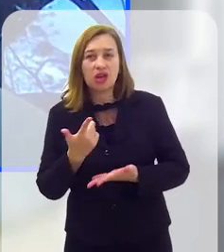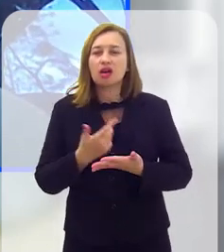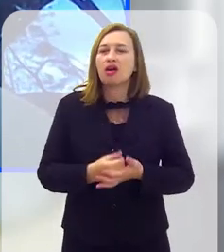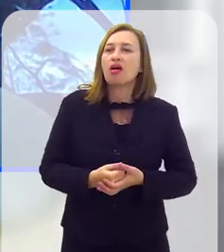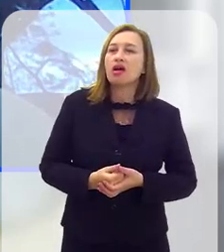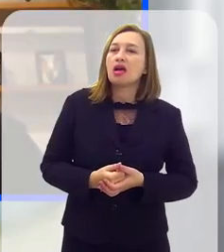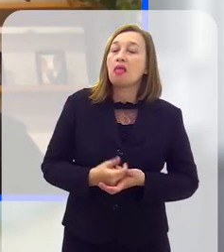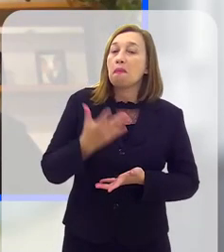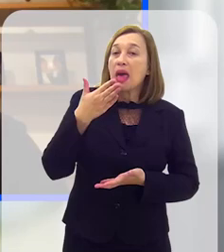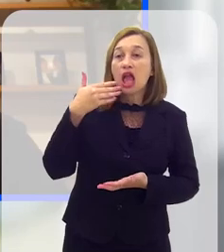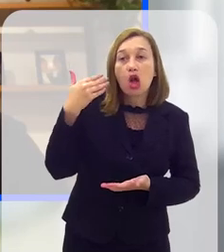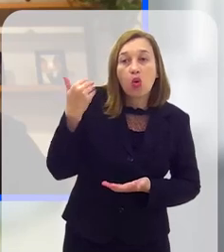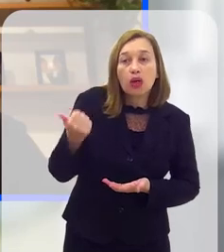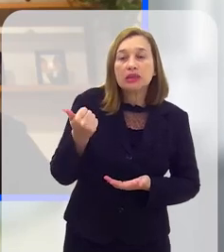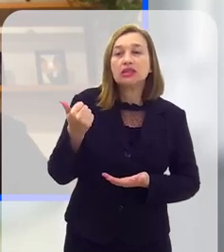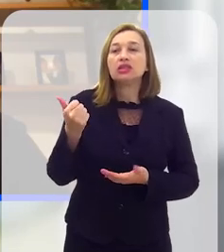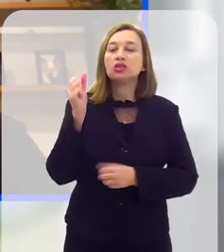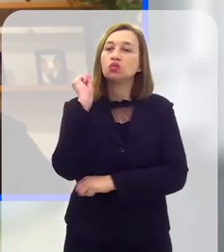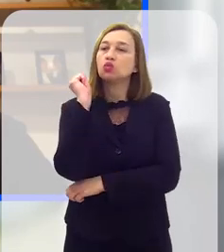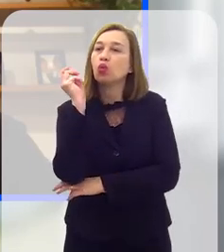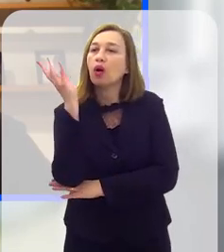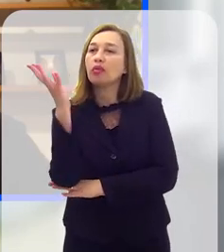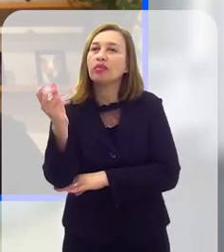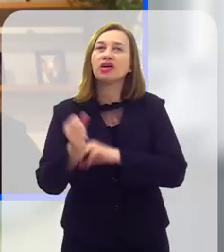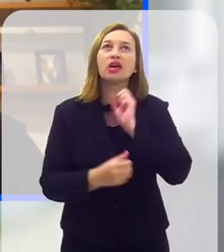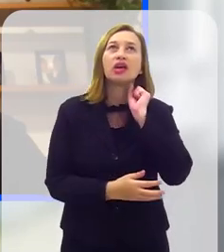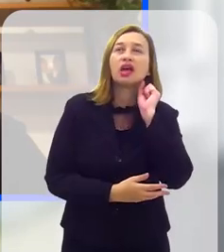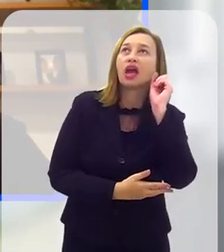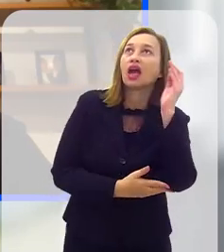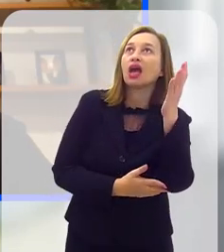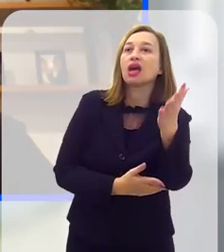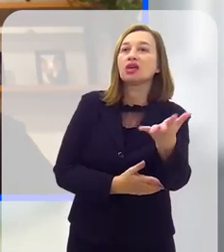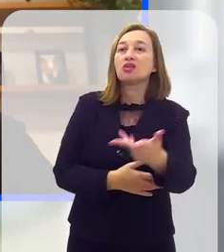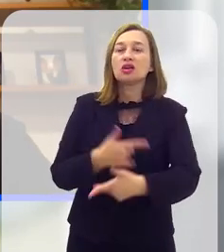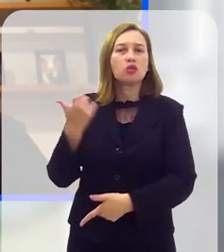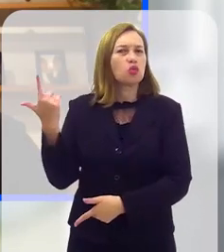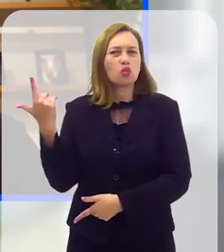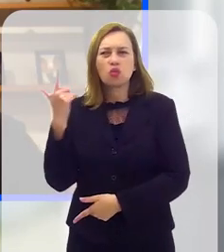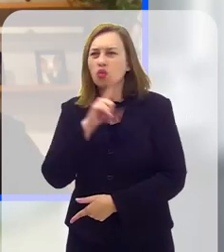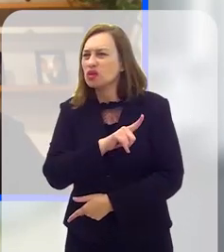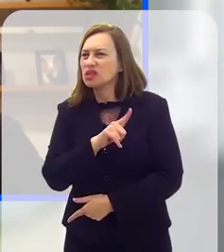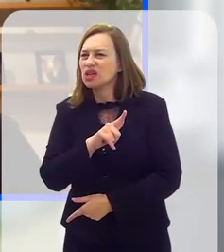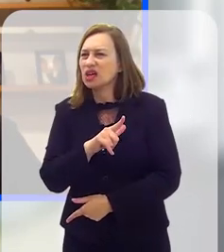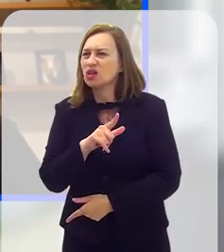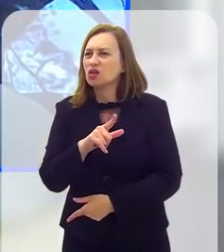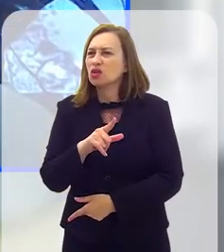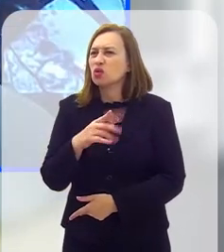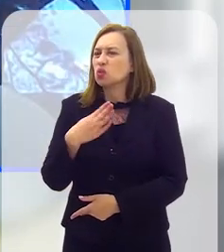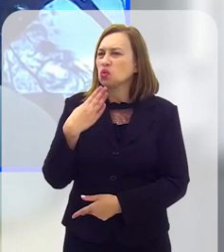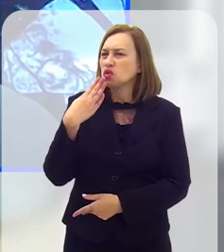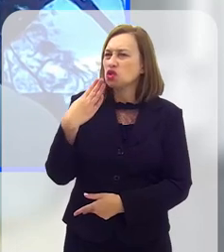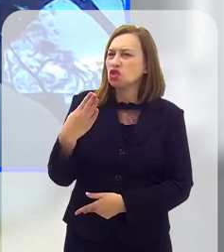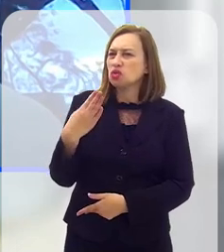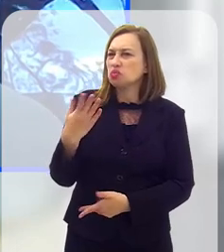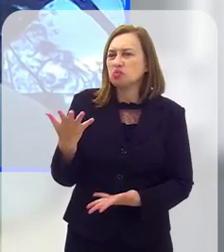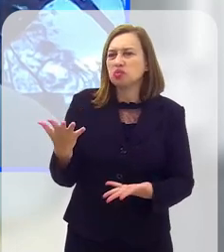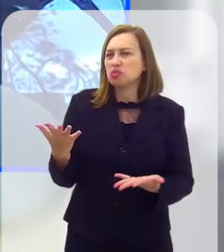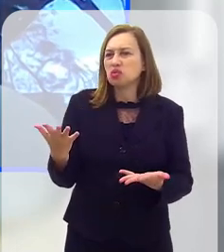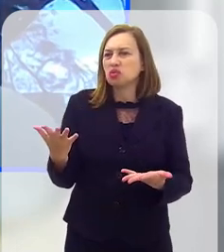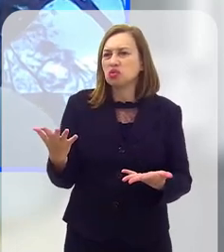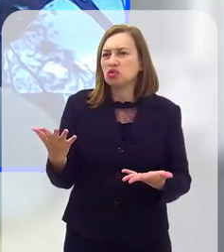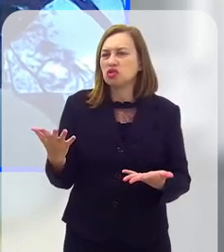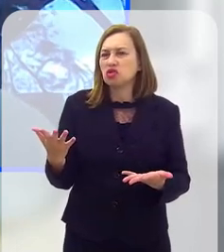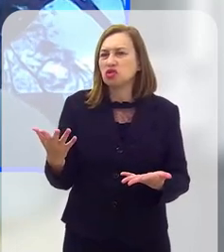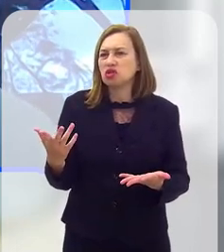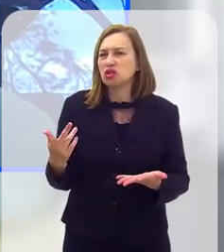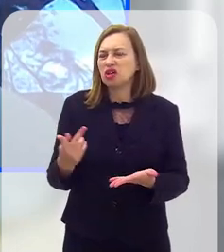a situação também de melhoria do ambiente, né? Você não consegue ter nenhum tipo de dignidade